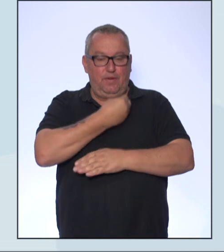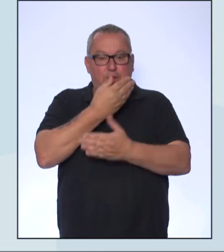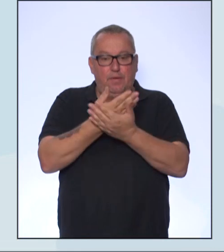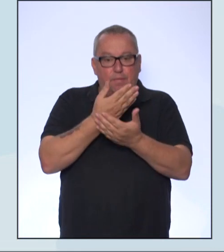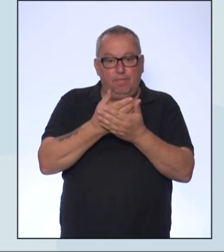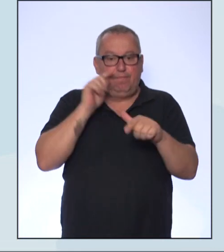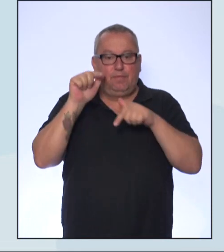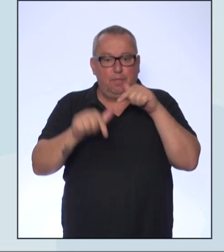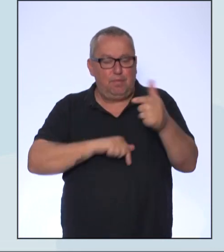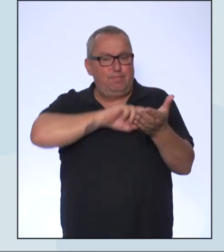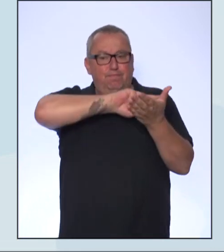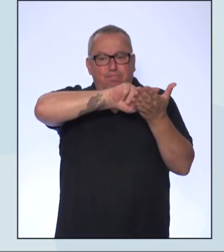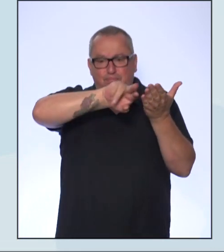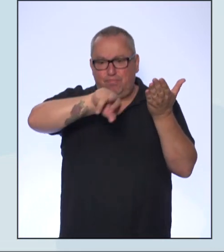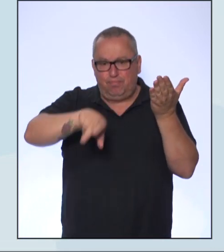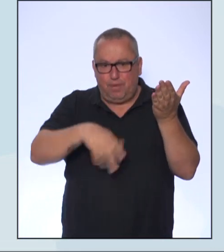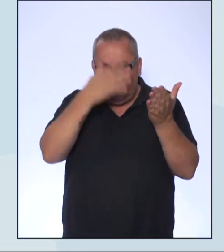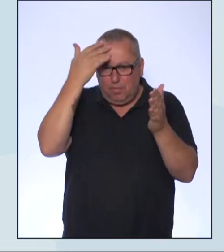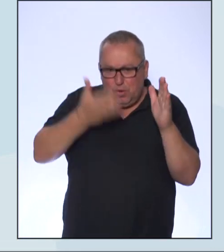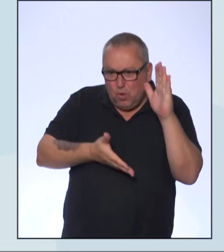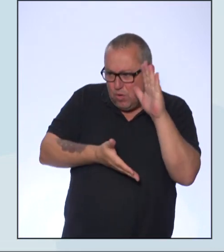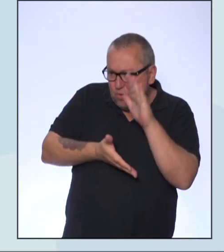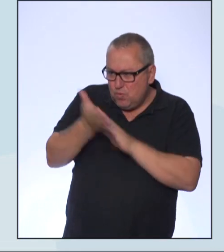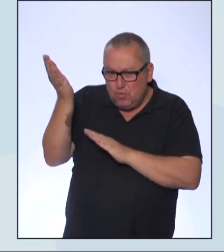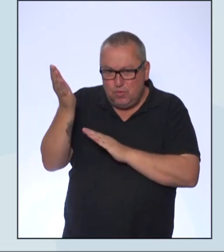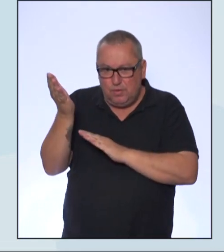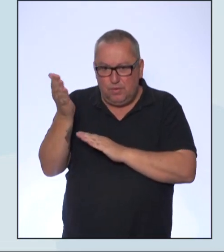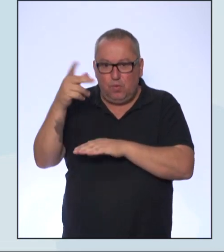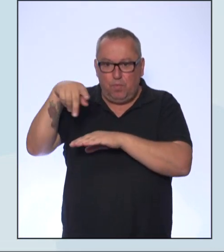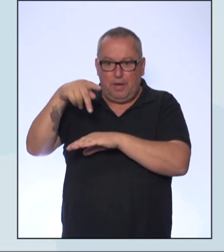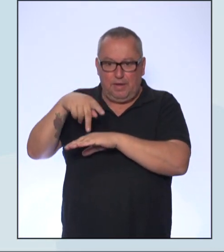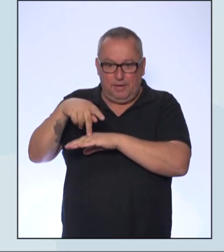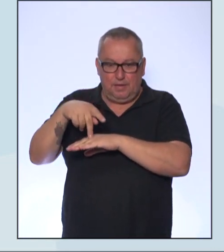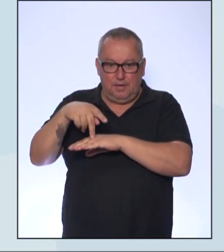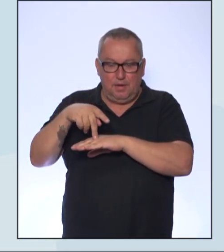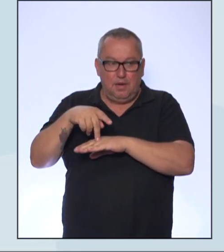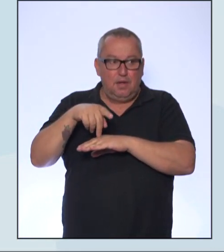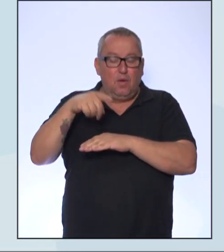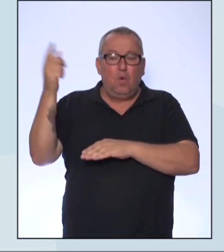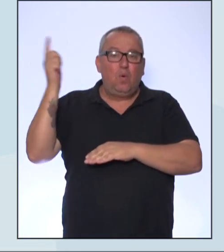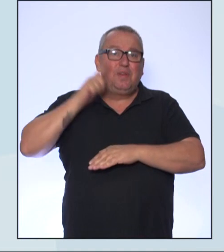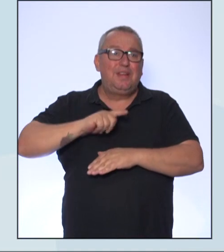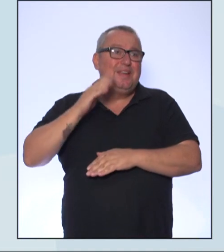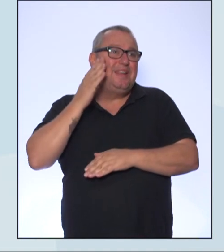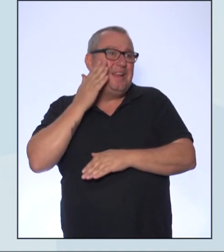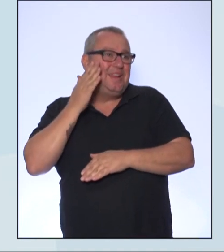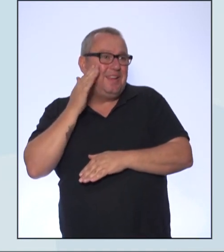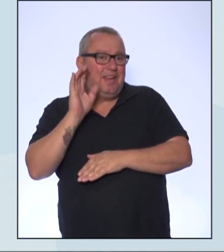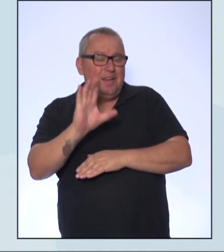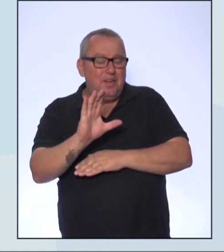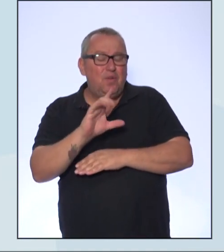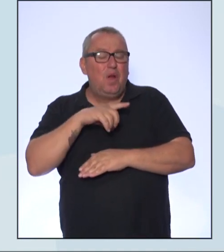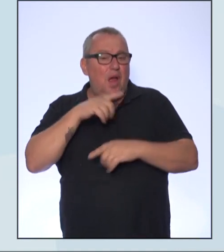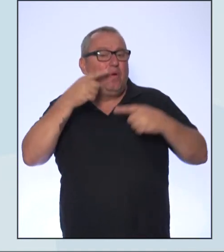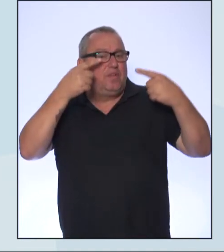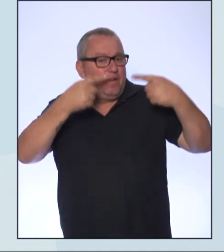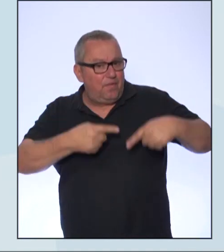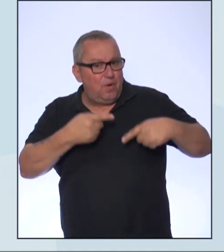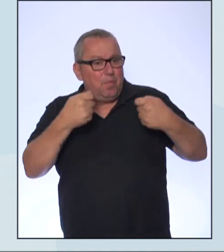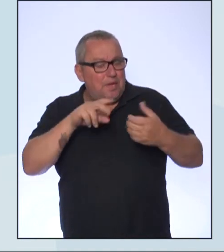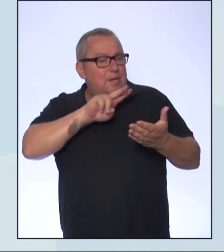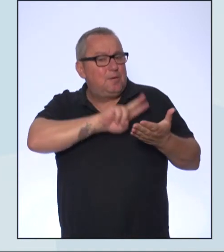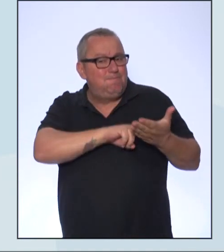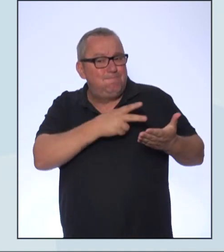trabalho, entre outros. Compreender esse processo ainda é um desafio e exige interpretação de muitos